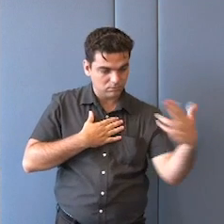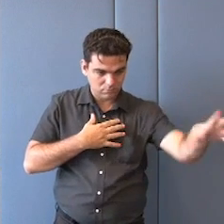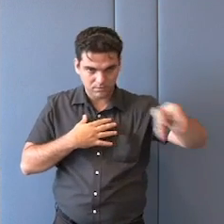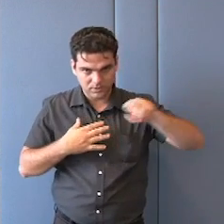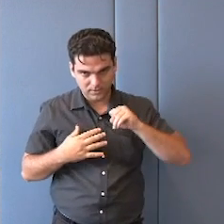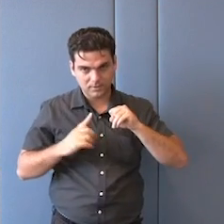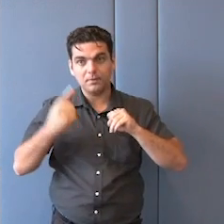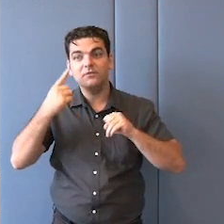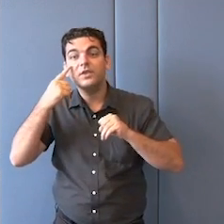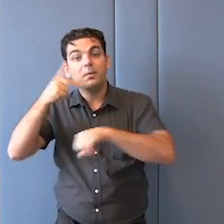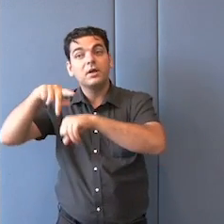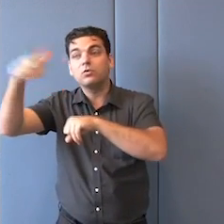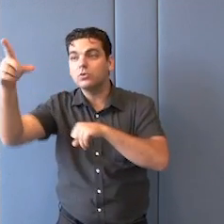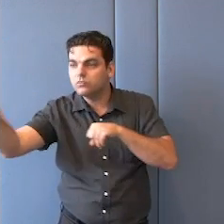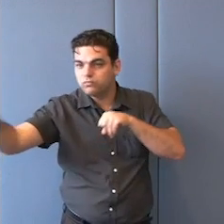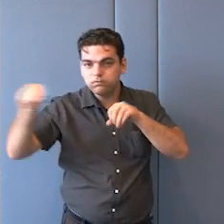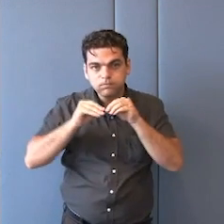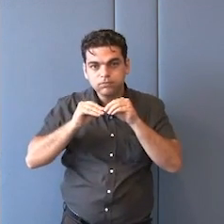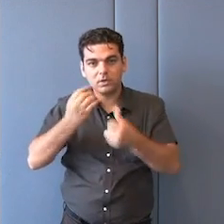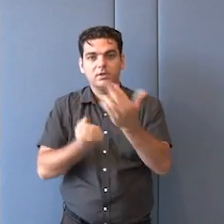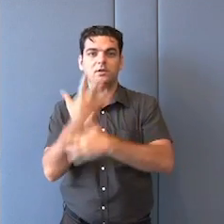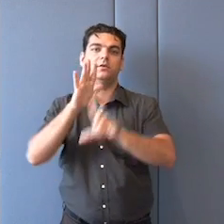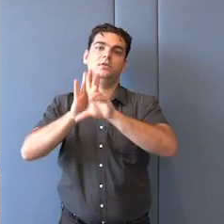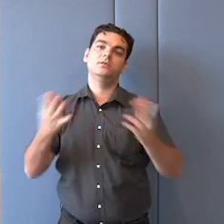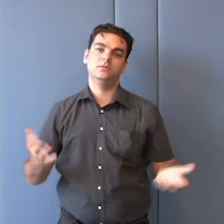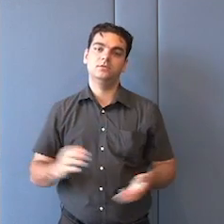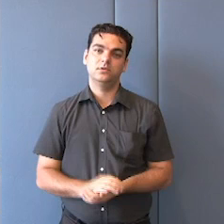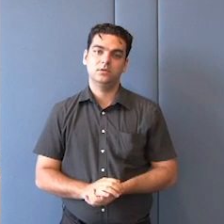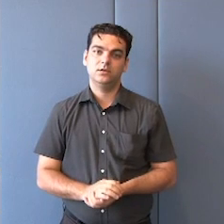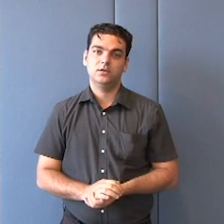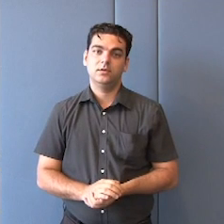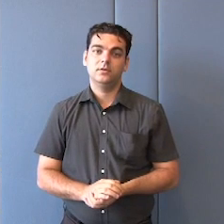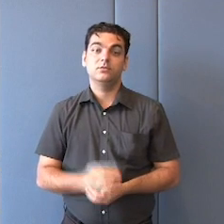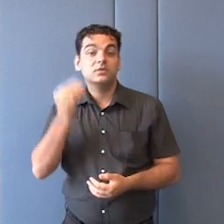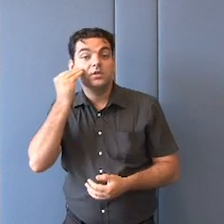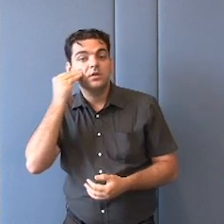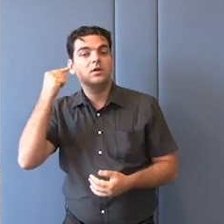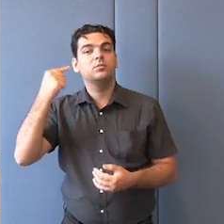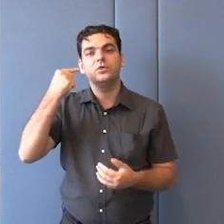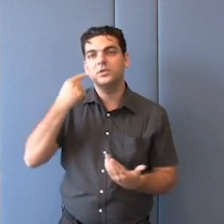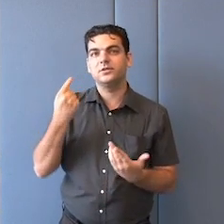normalmente se imagina. É mais fácil fazer uma política do Estado,